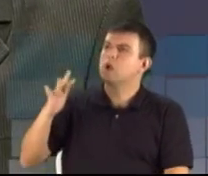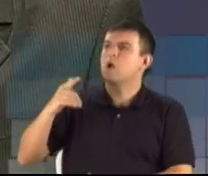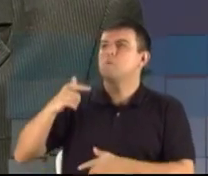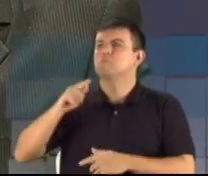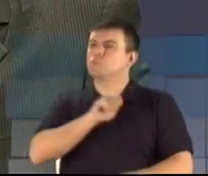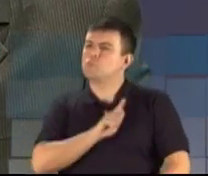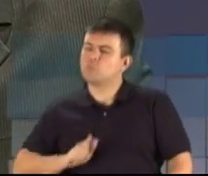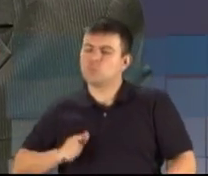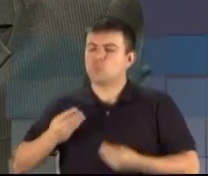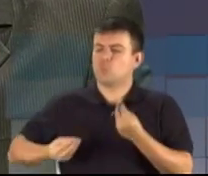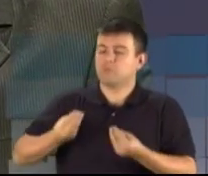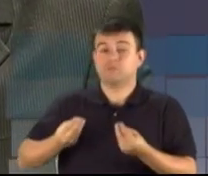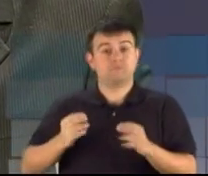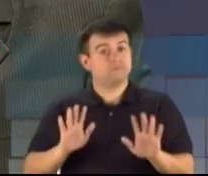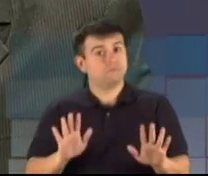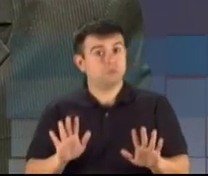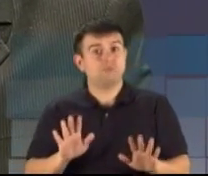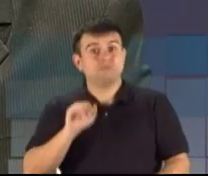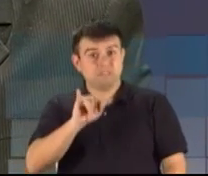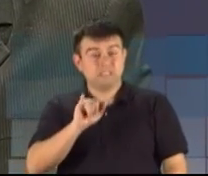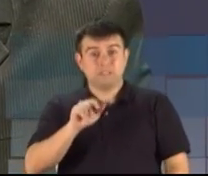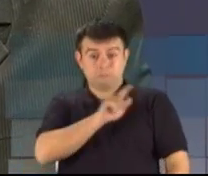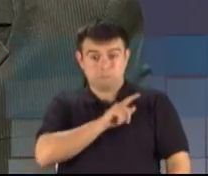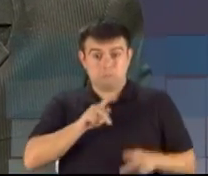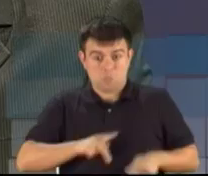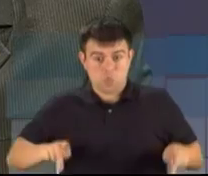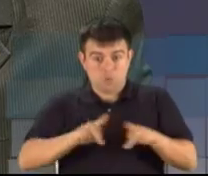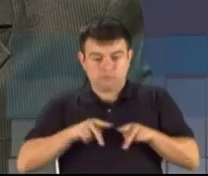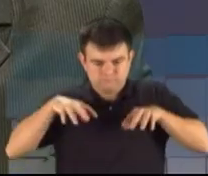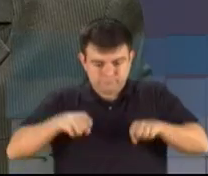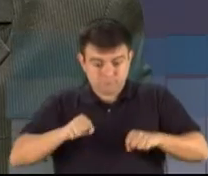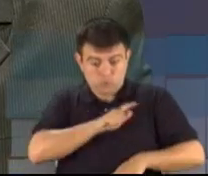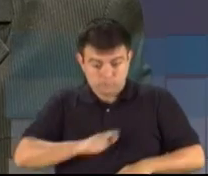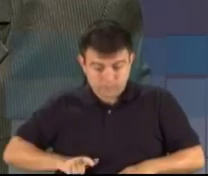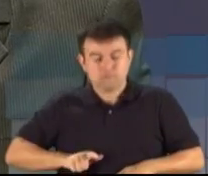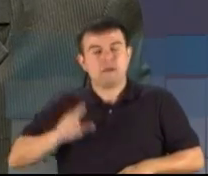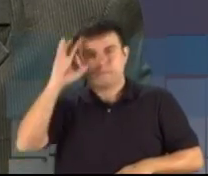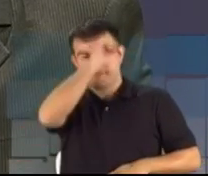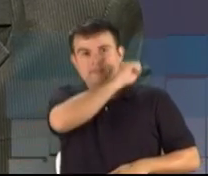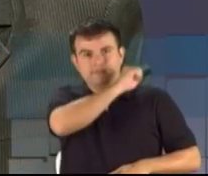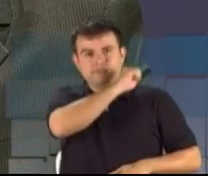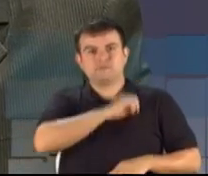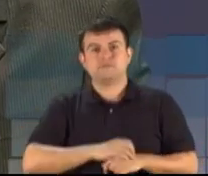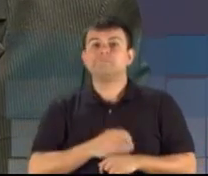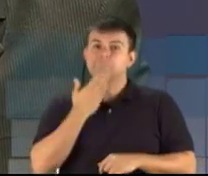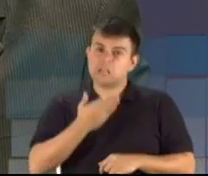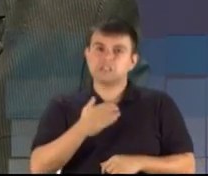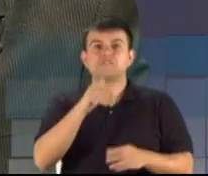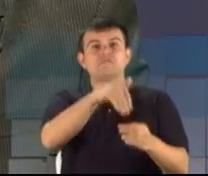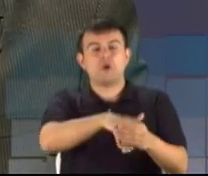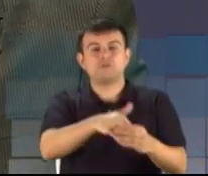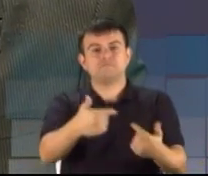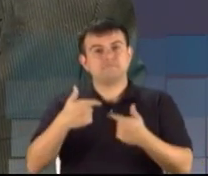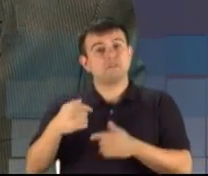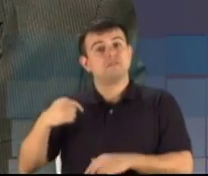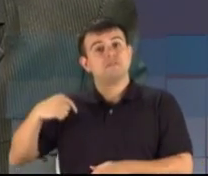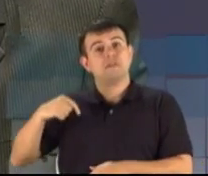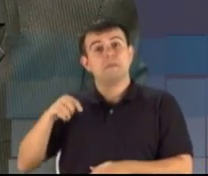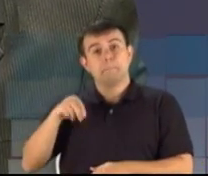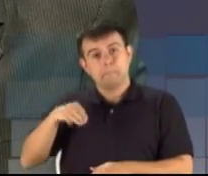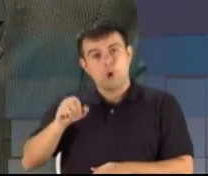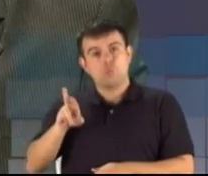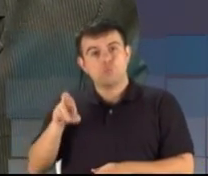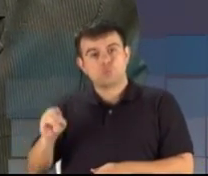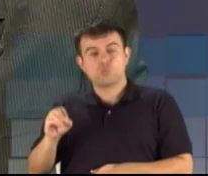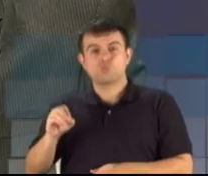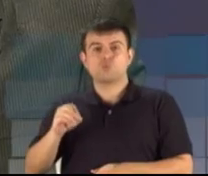Mas somente governando é que o povo vai aprender a governar. E eu peço voto para a Mauriás e nosso candidato a presidente da